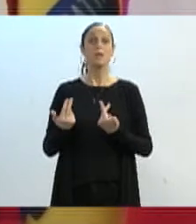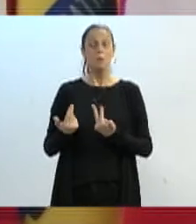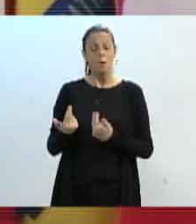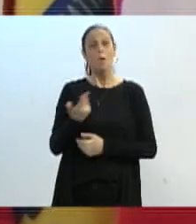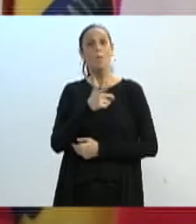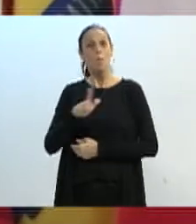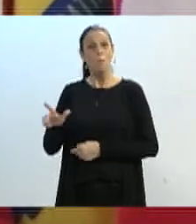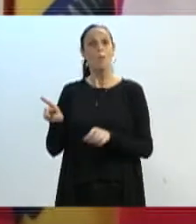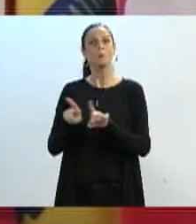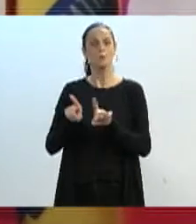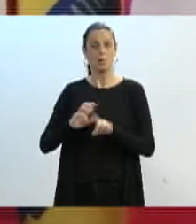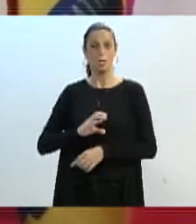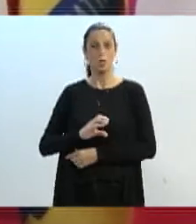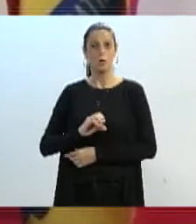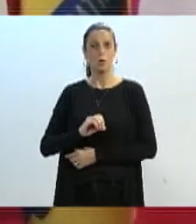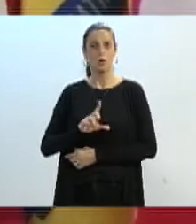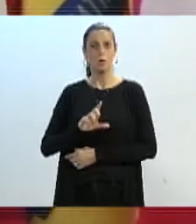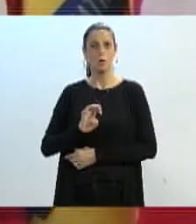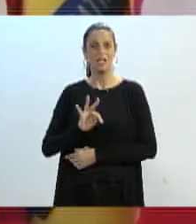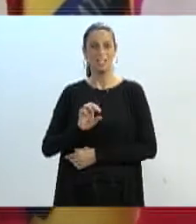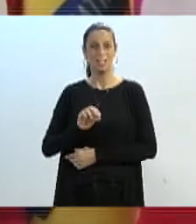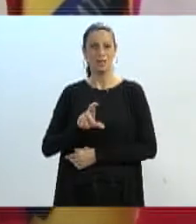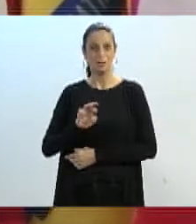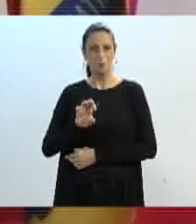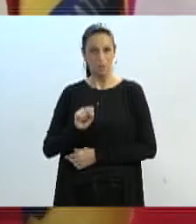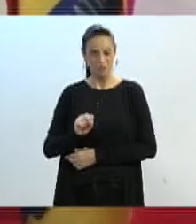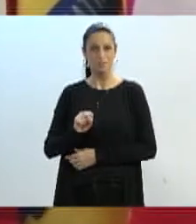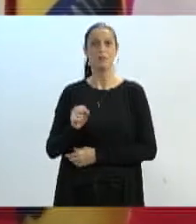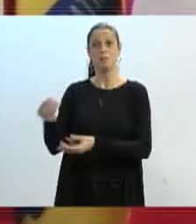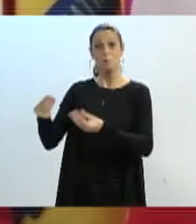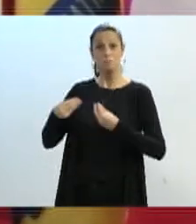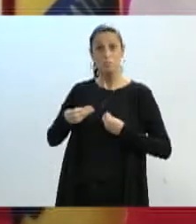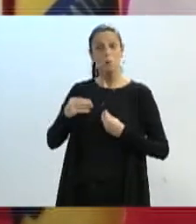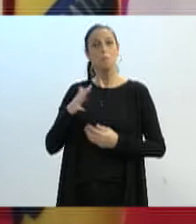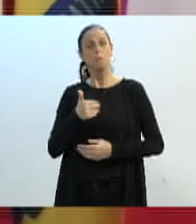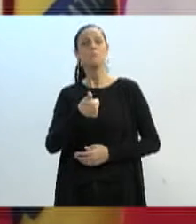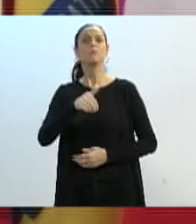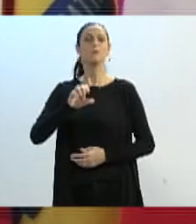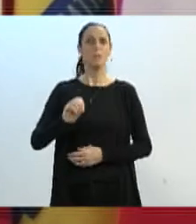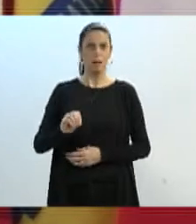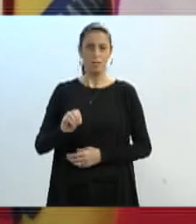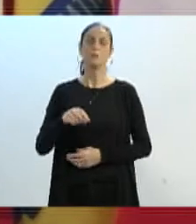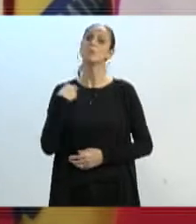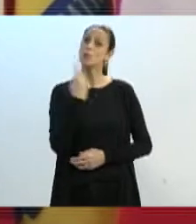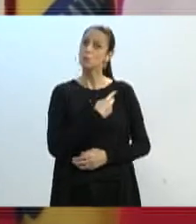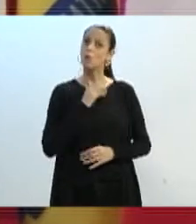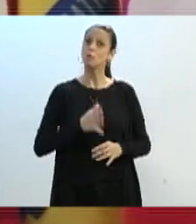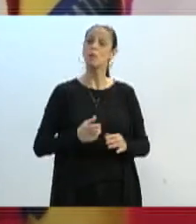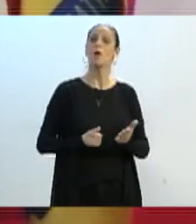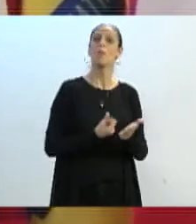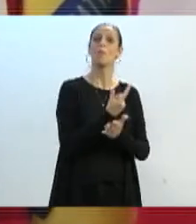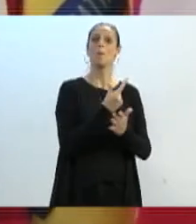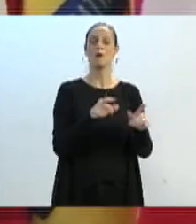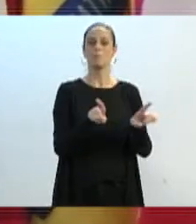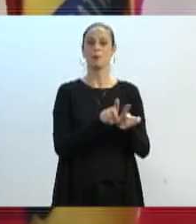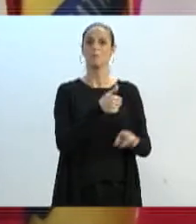tivemos a doação de uma empresa, que nos doou por volta de 10 coletores, e nós fizemos a compra de 15.